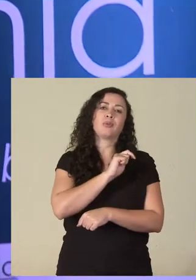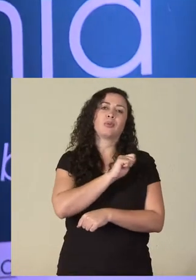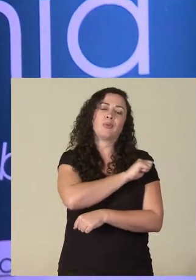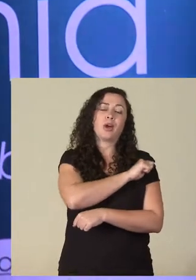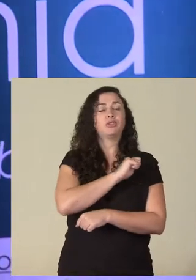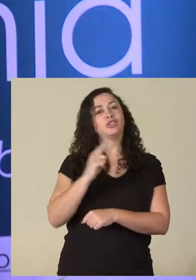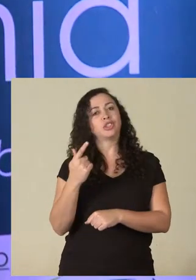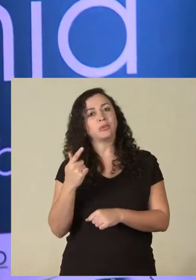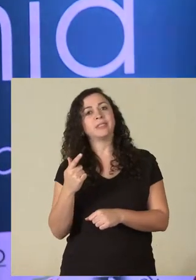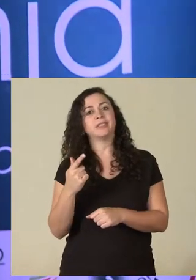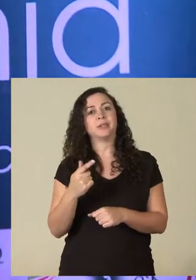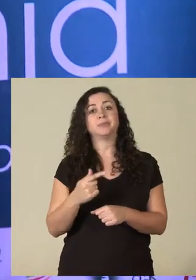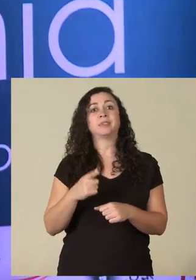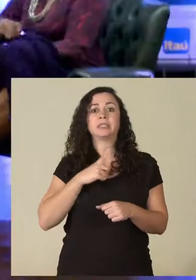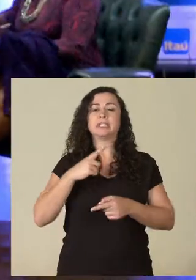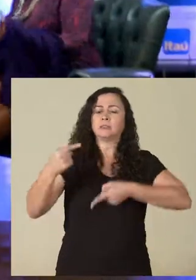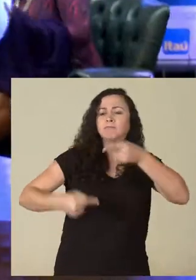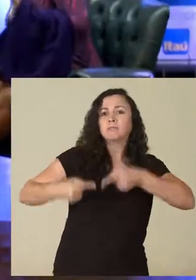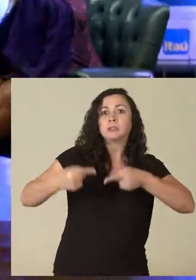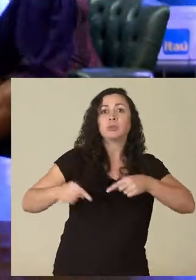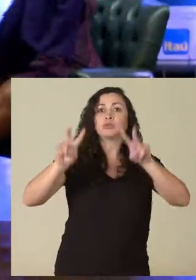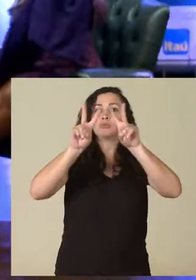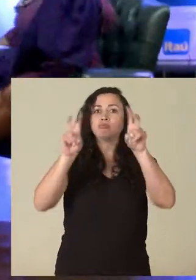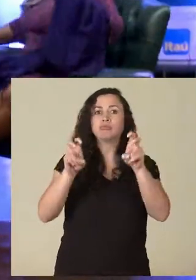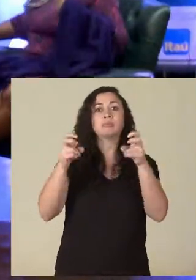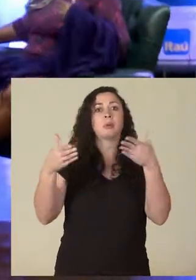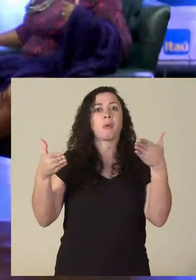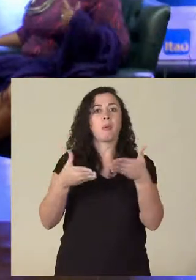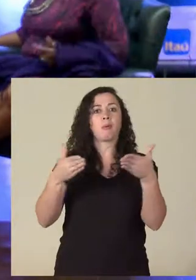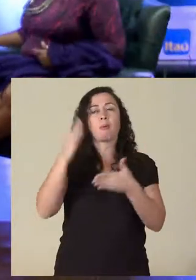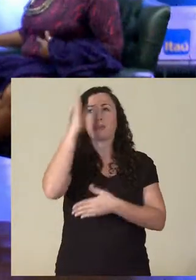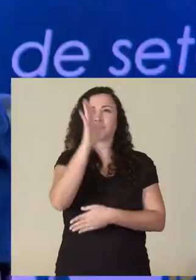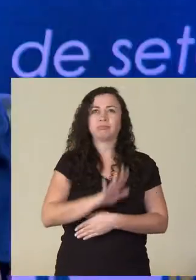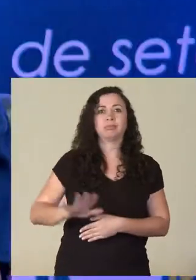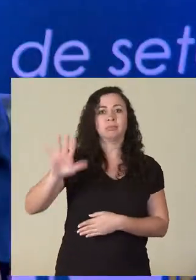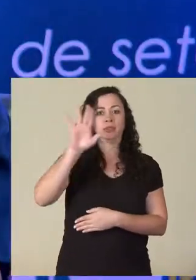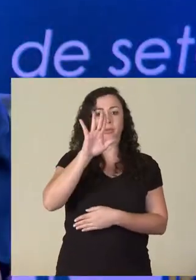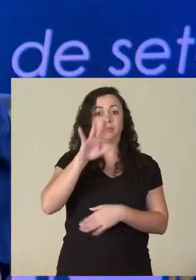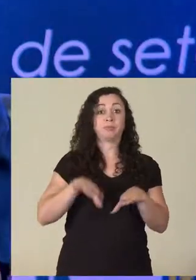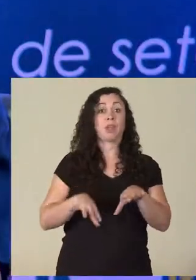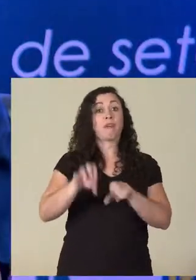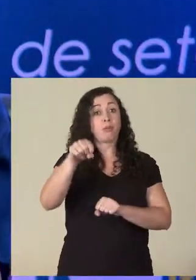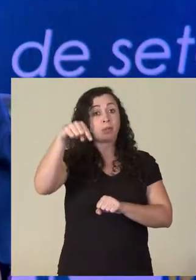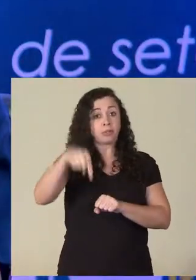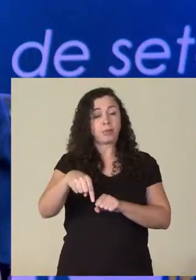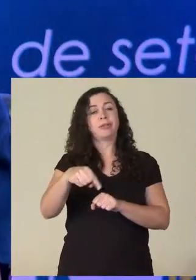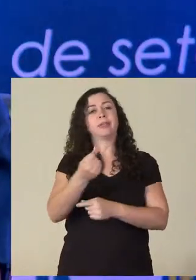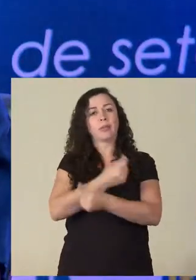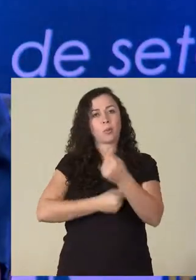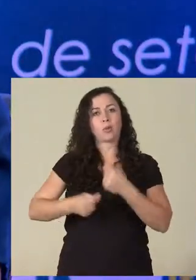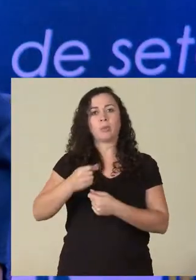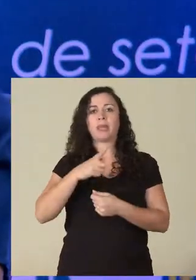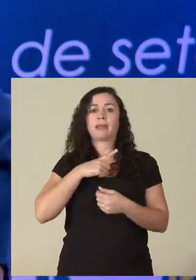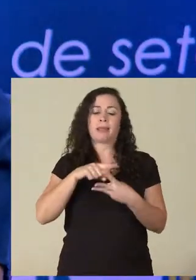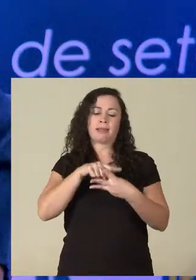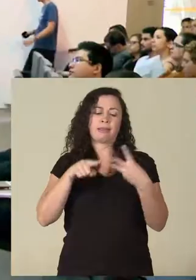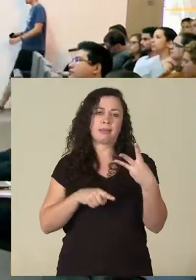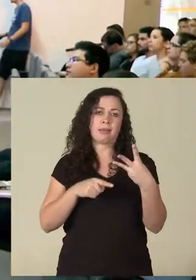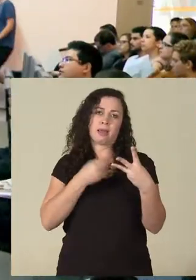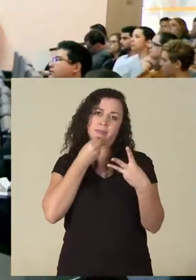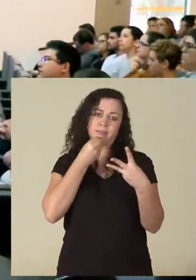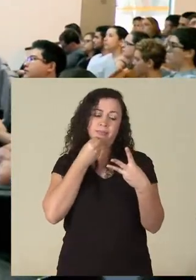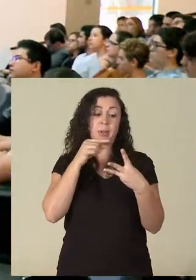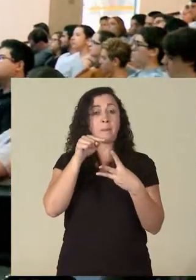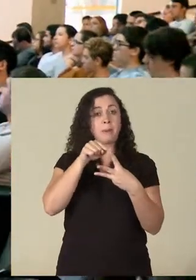graduação que têm contato com gente que está na fronteira do debate econômico nacional. A formação de economista, particularmente aqui do Instituto, tem três caminhos